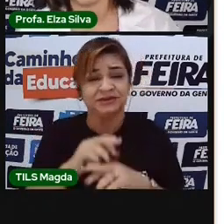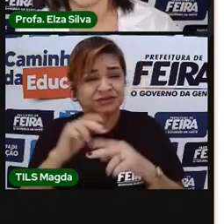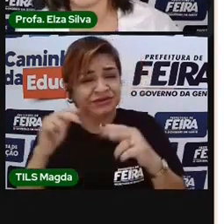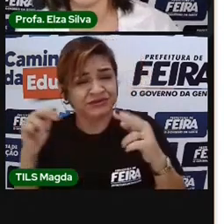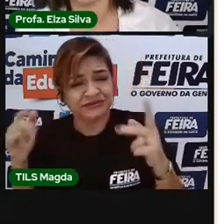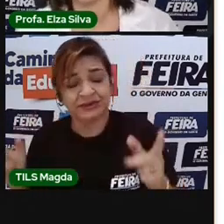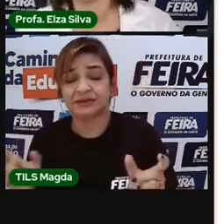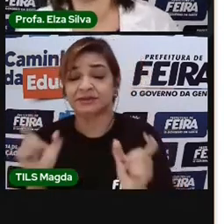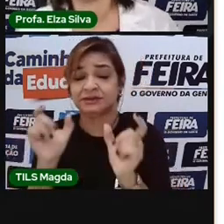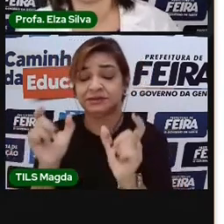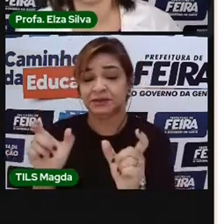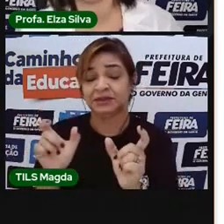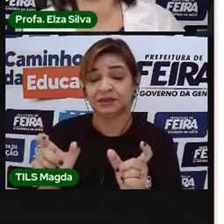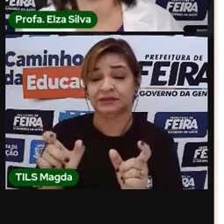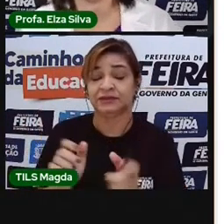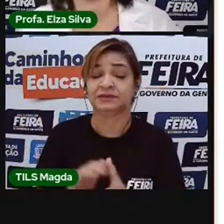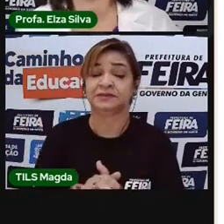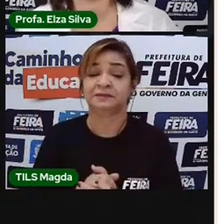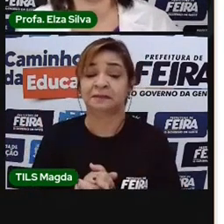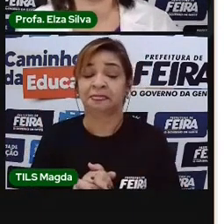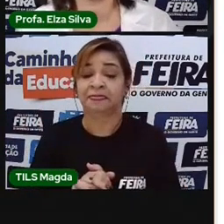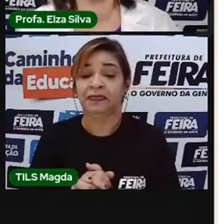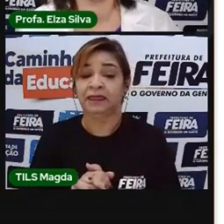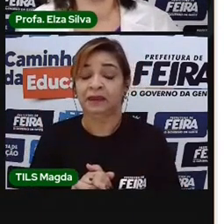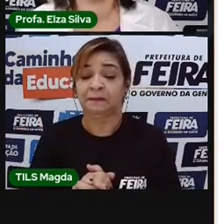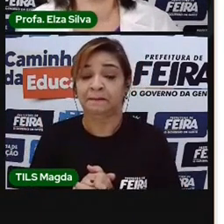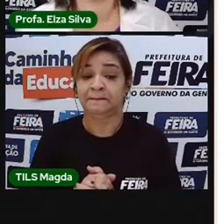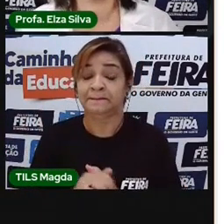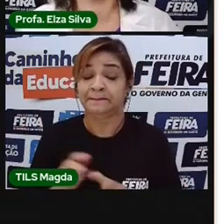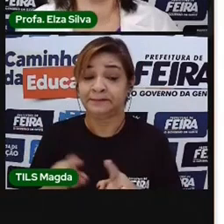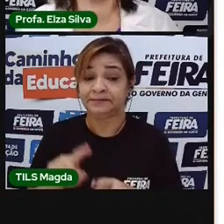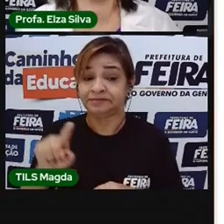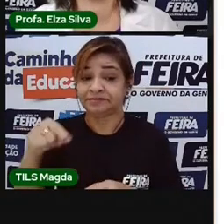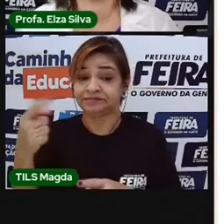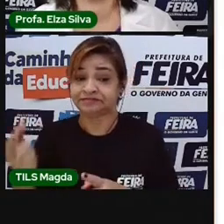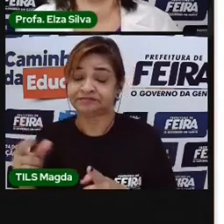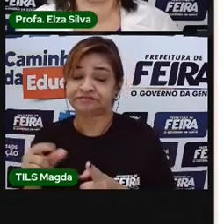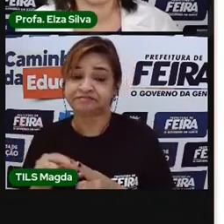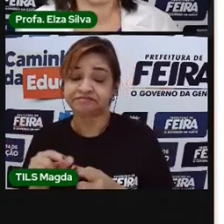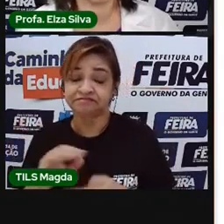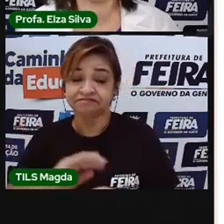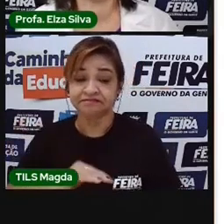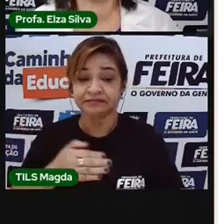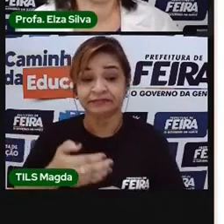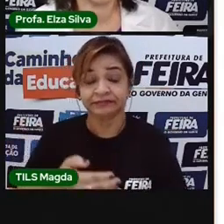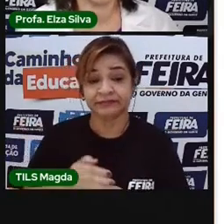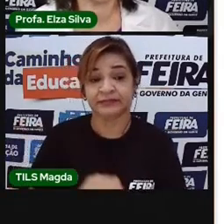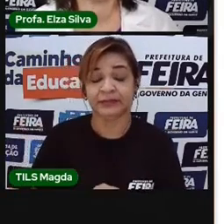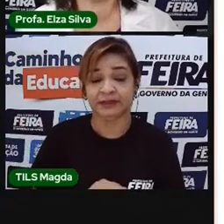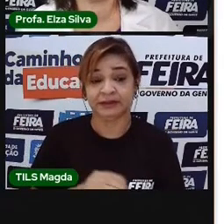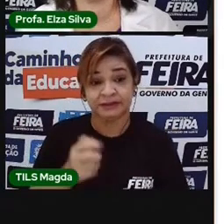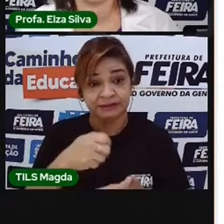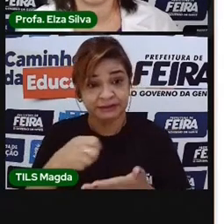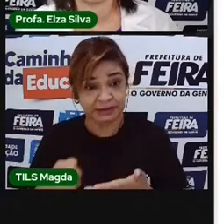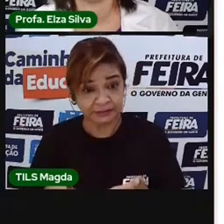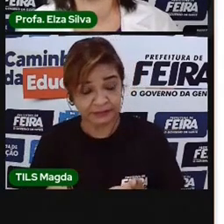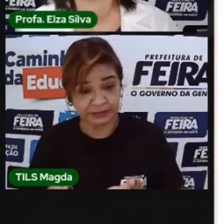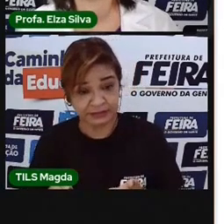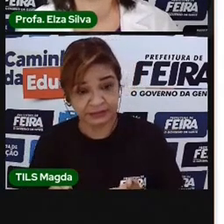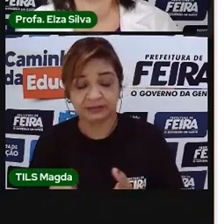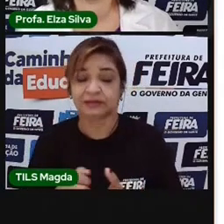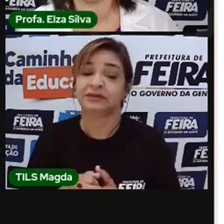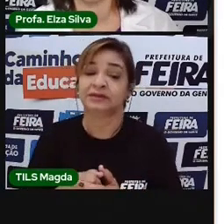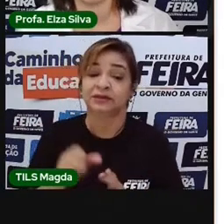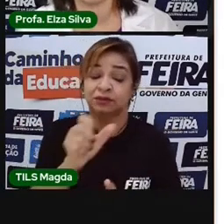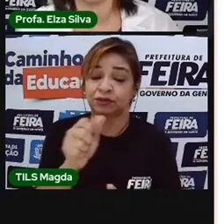temos outras palavras que nós utilizamos na sua forma original, como notebook, freezer, golf, bike,